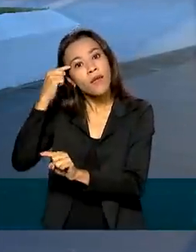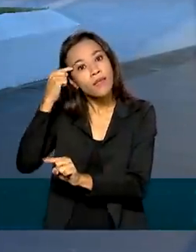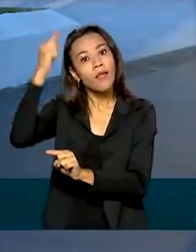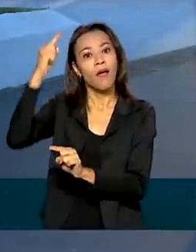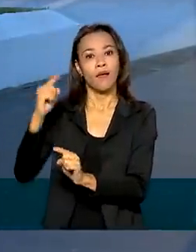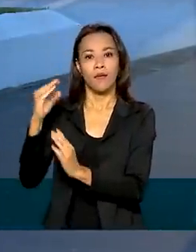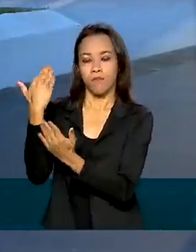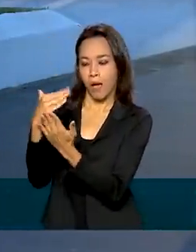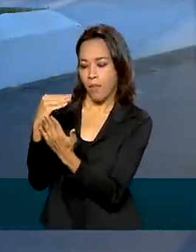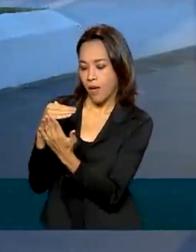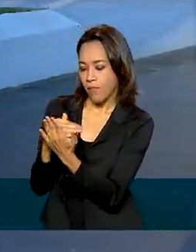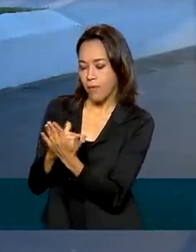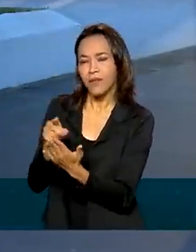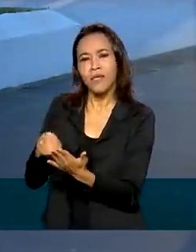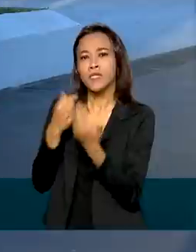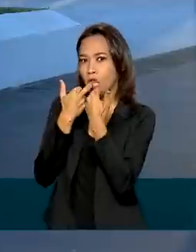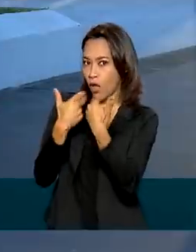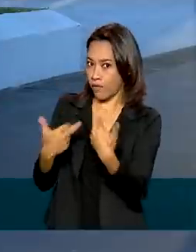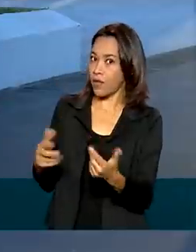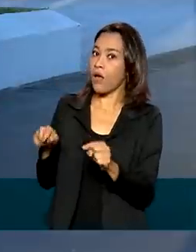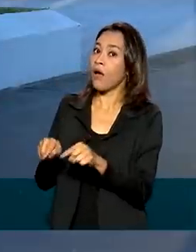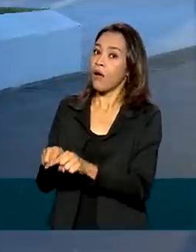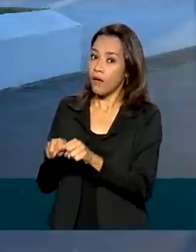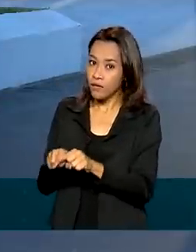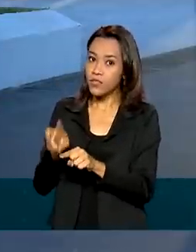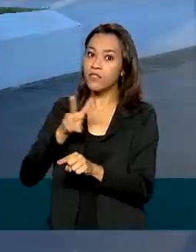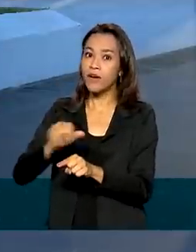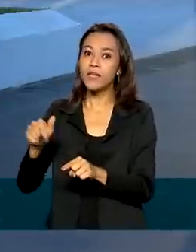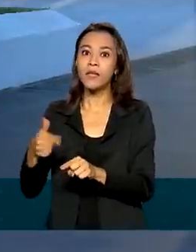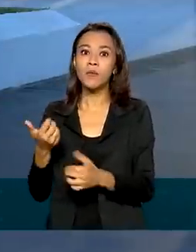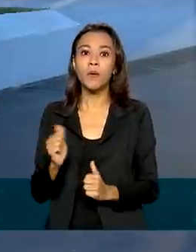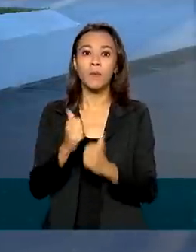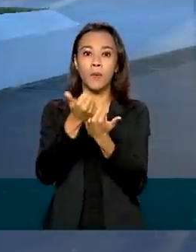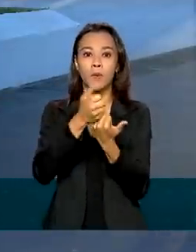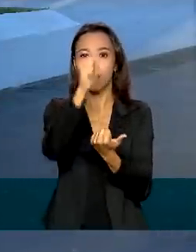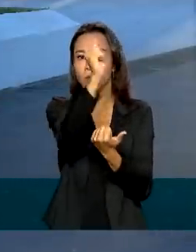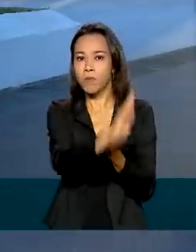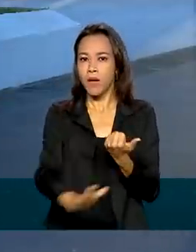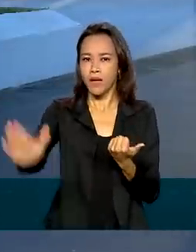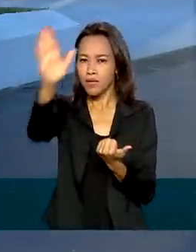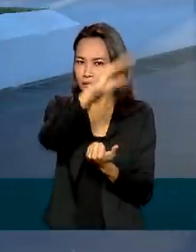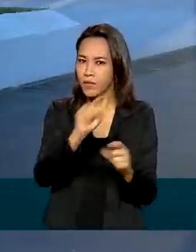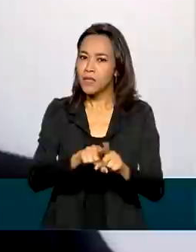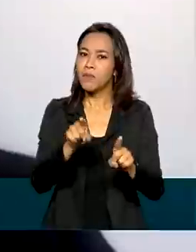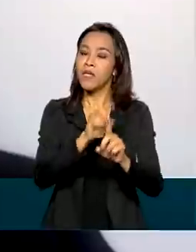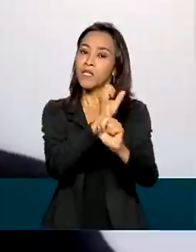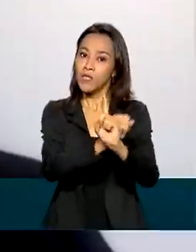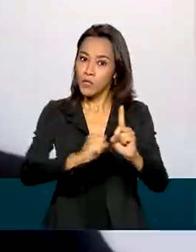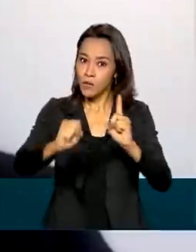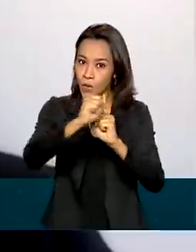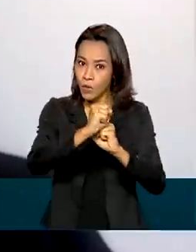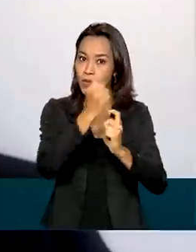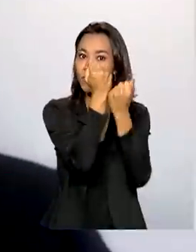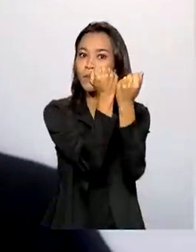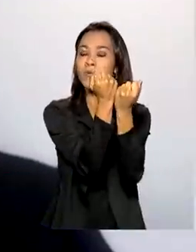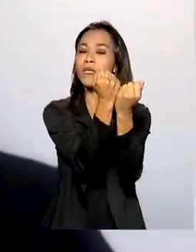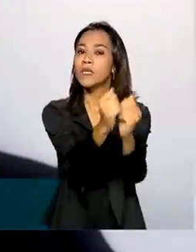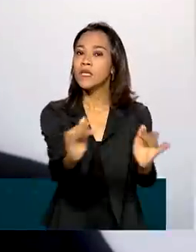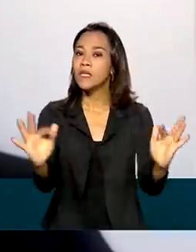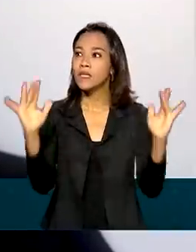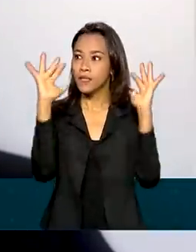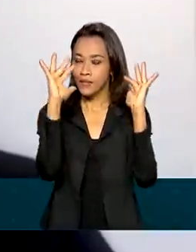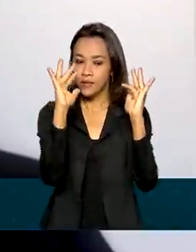a ideia deve ser inovadora e ter abrangência nacional e impacto socioambiental. Ao final do ciclo,